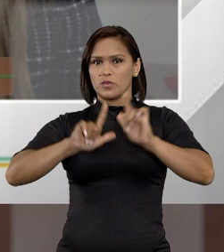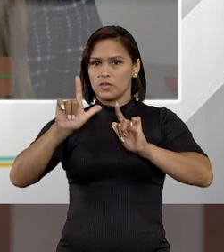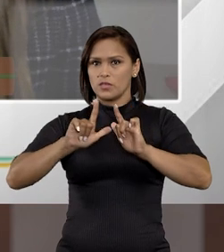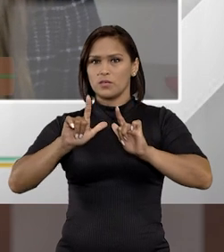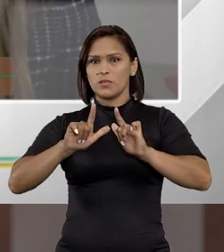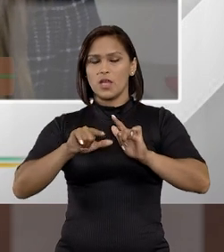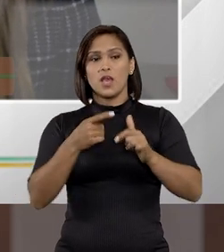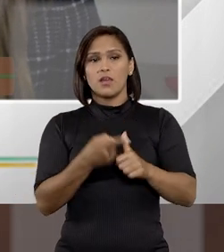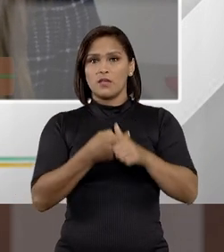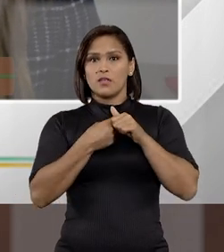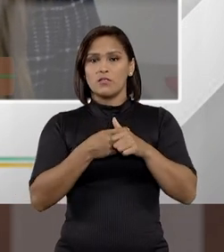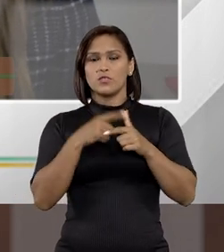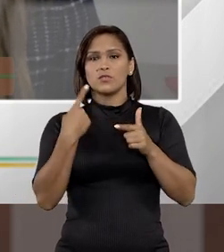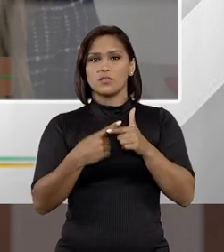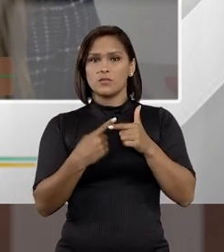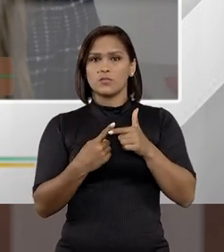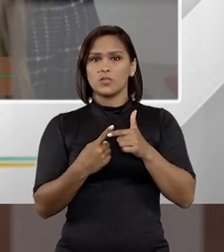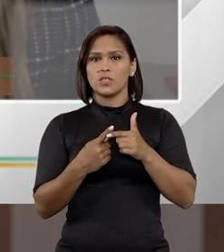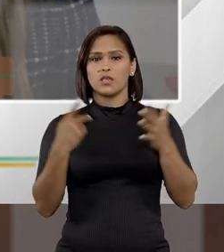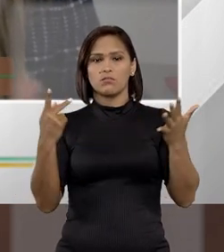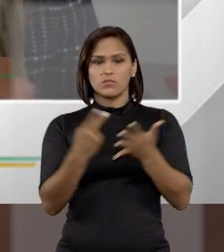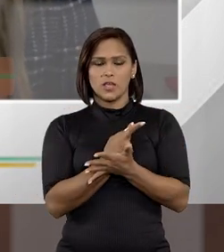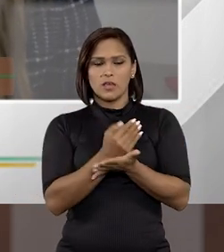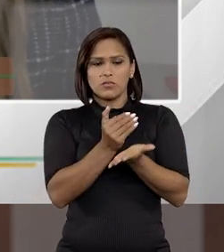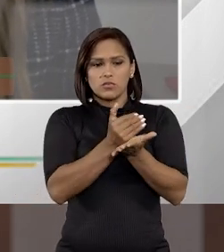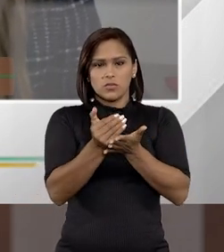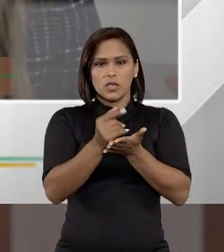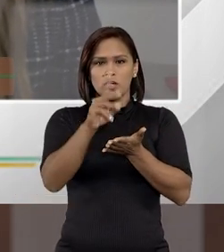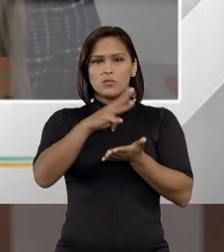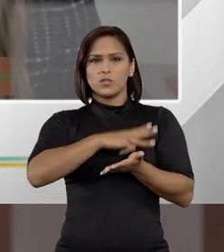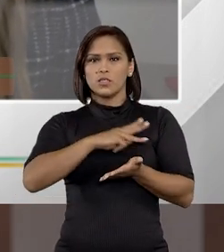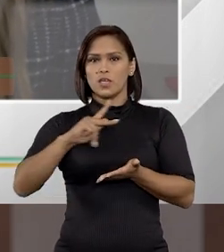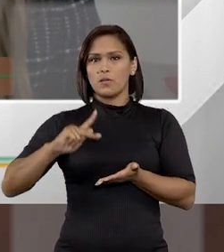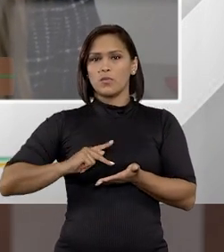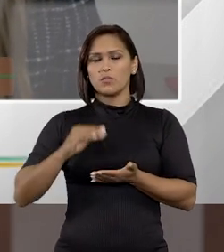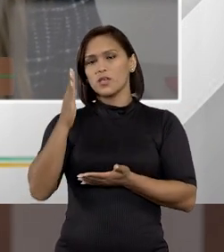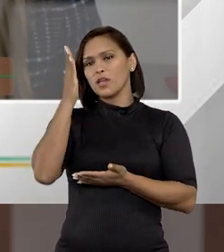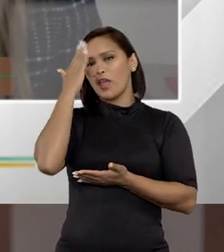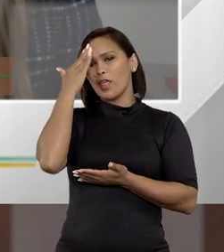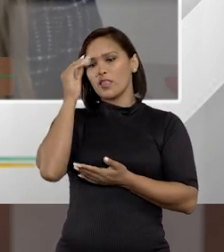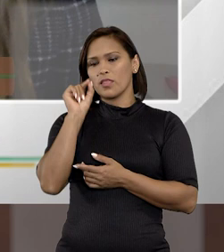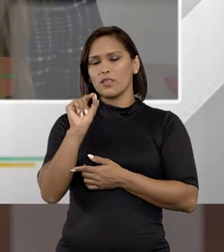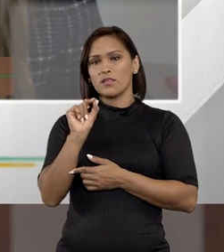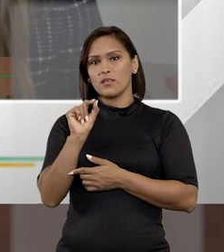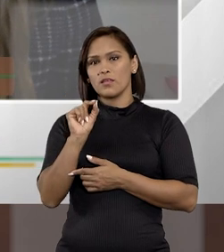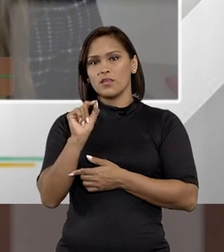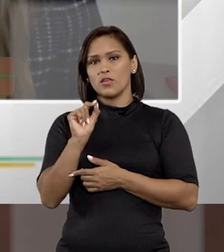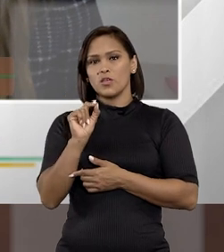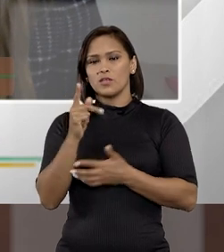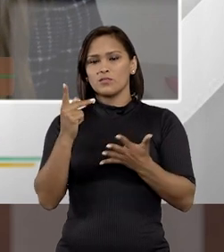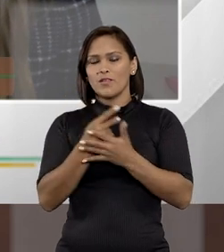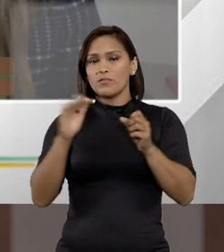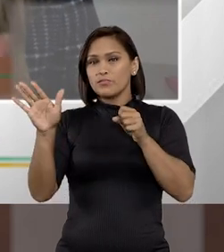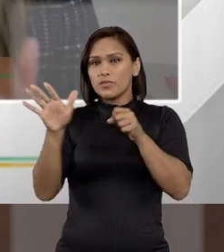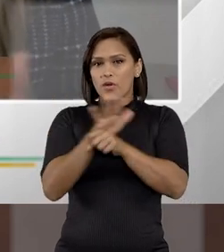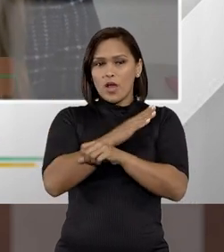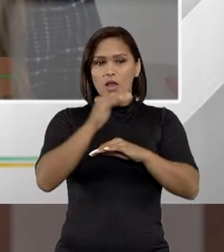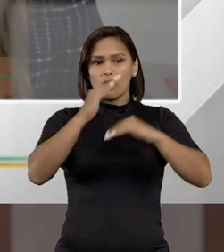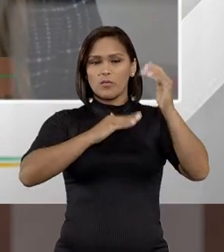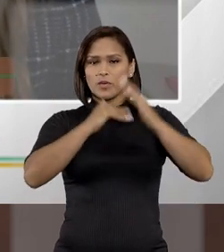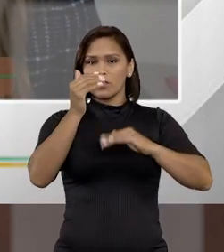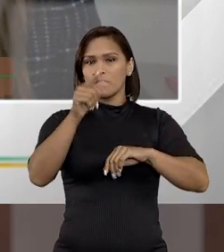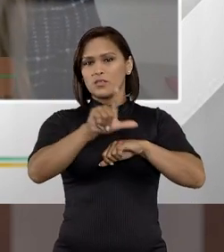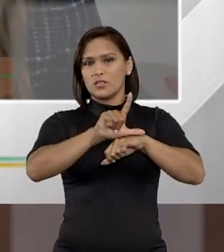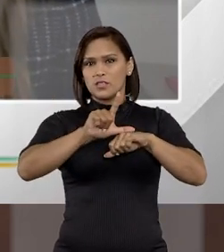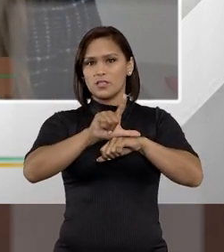programa, ele foi suspenso porque houve uma iniciativa aí do Ministério Público que entendeu que isso estava extrapolando a